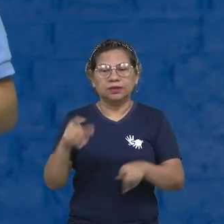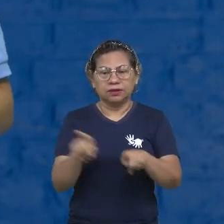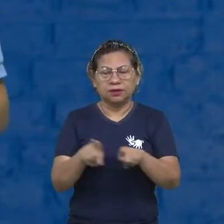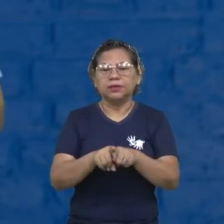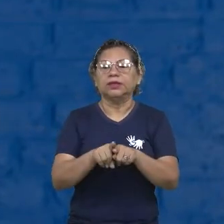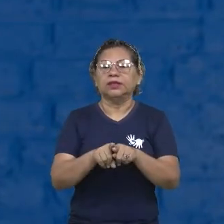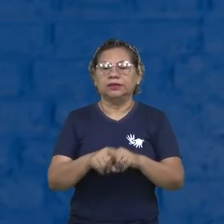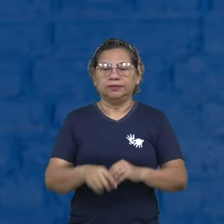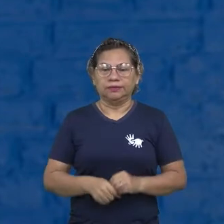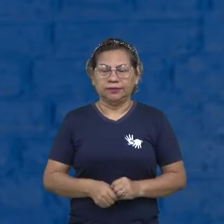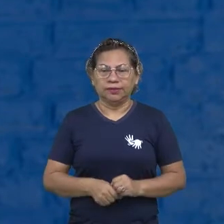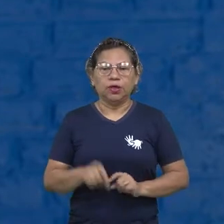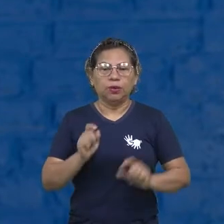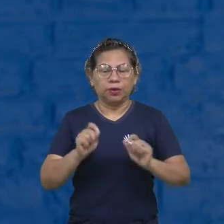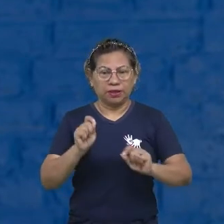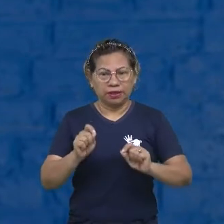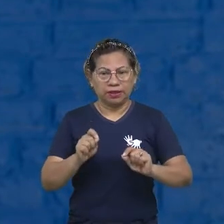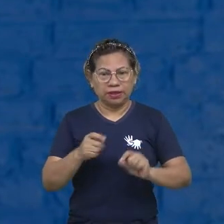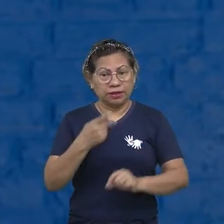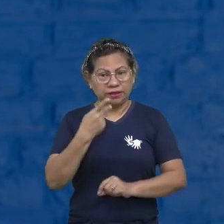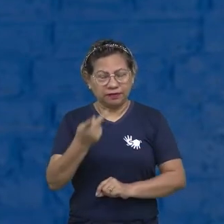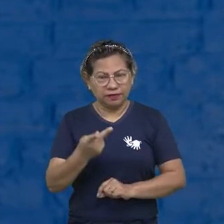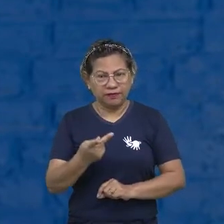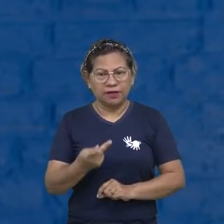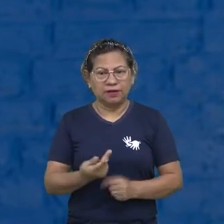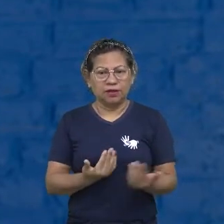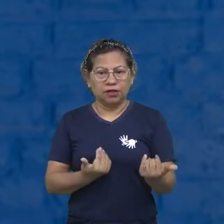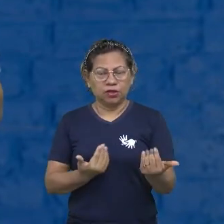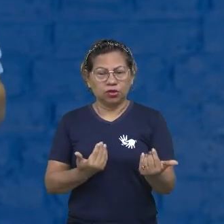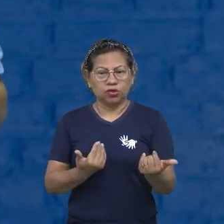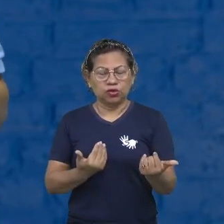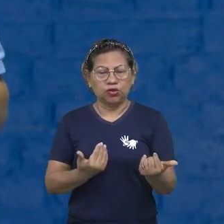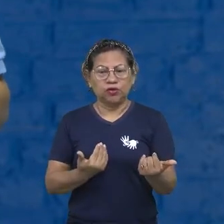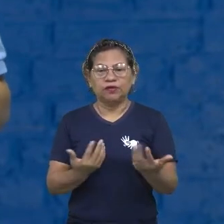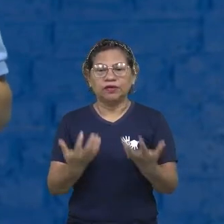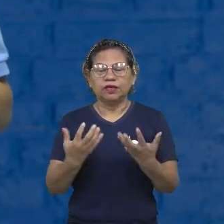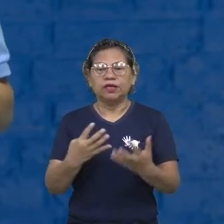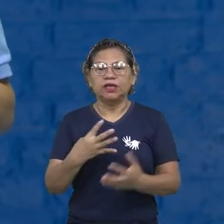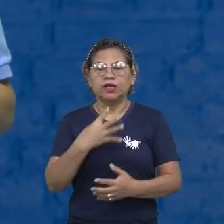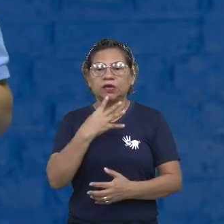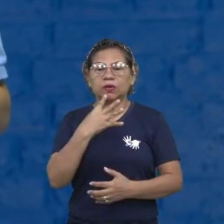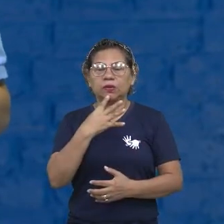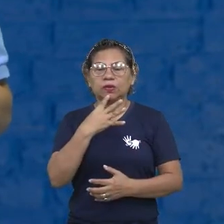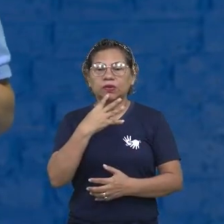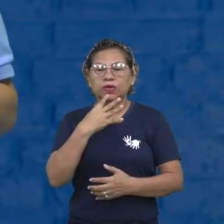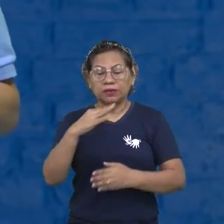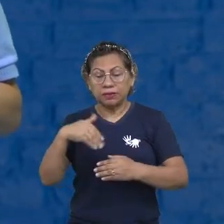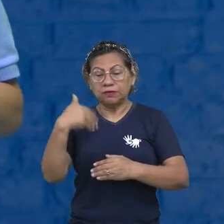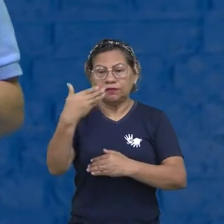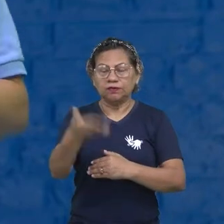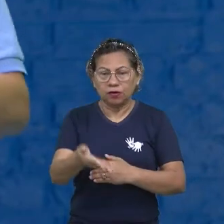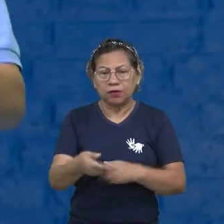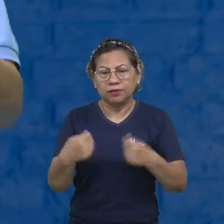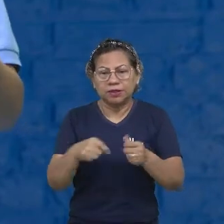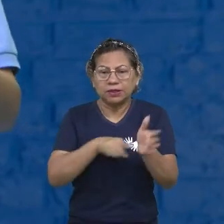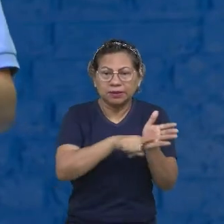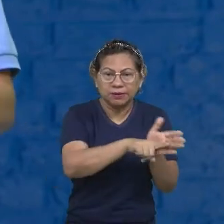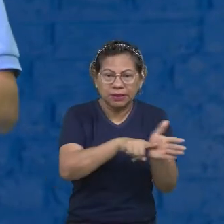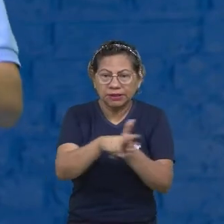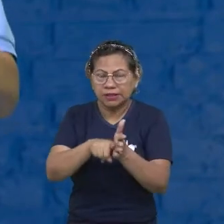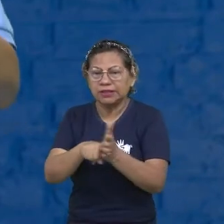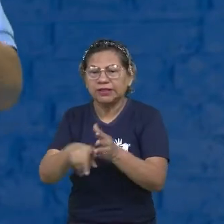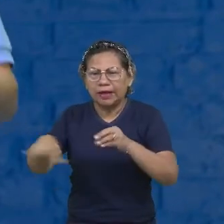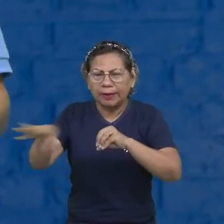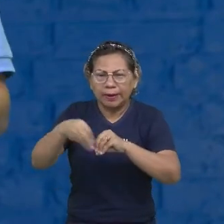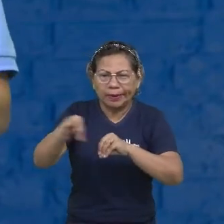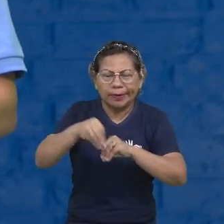nós chamamos isso de jovem protagonista. Ele não fica só naquele conteúdo, ele vai pesquisar mais. Aí, o acesso